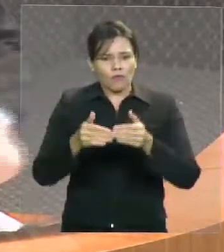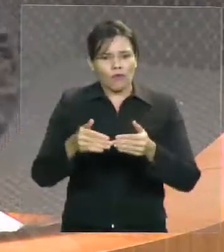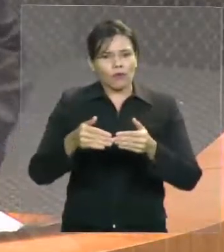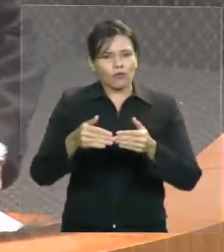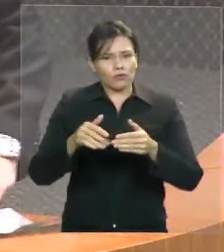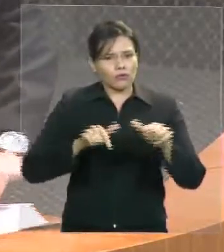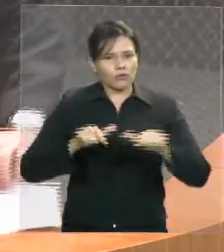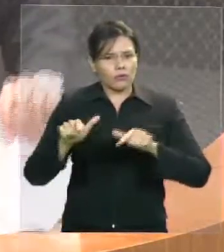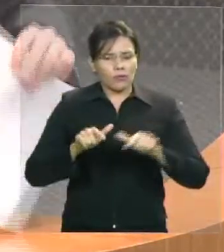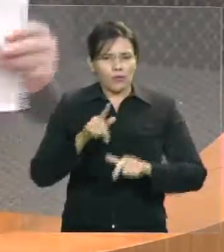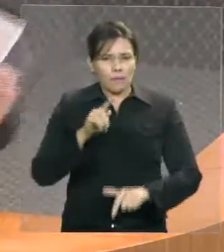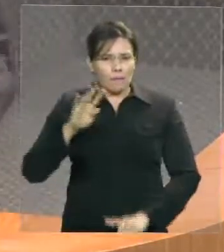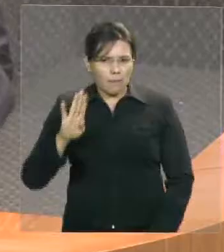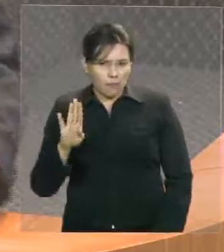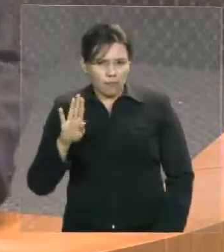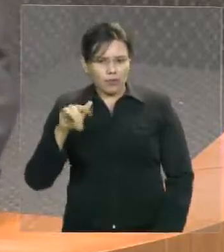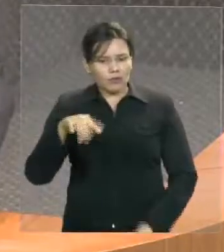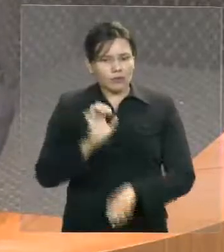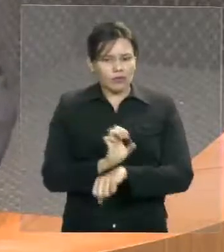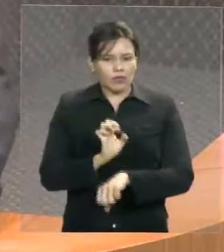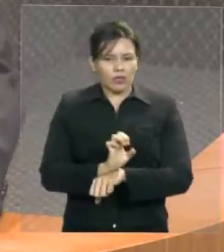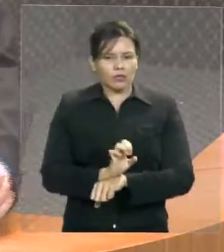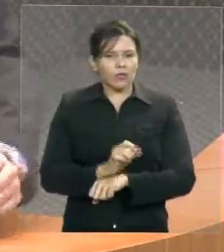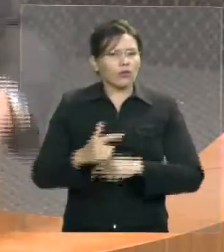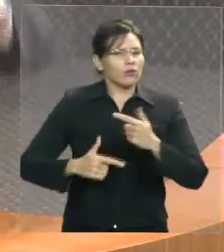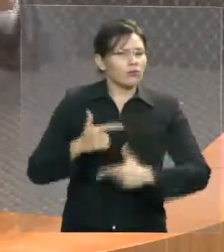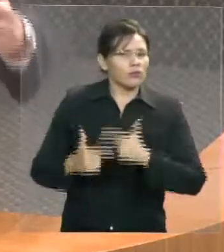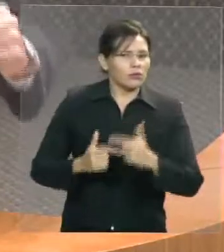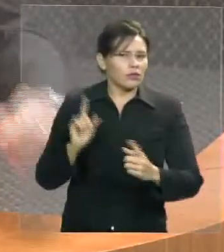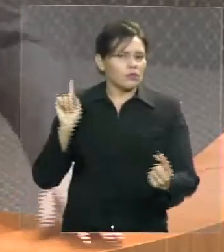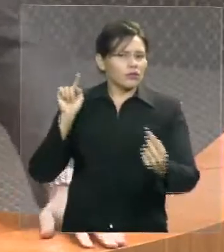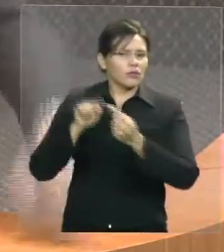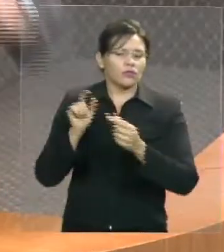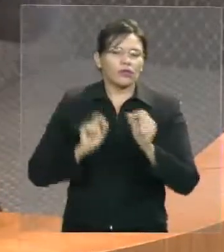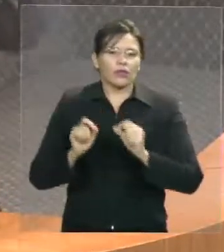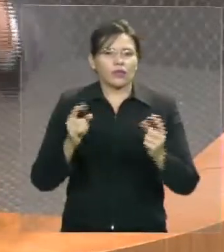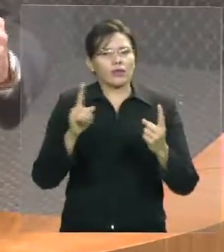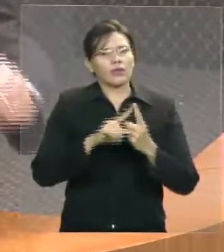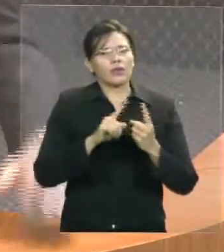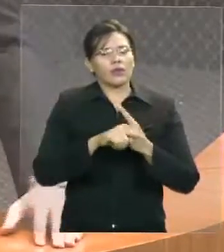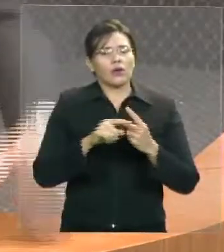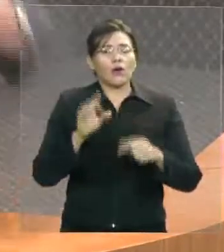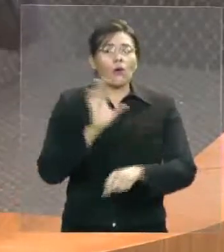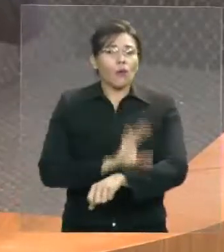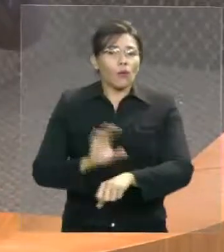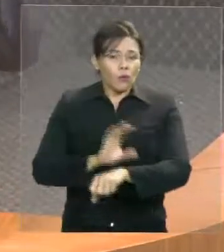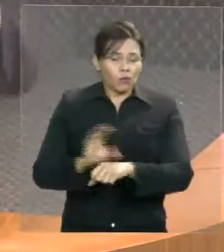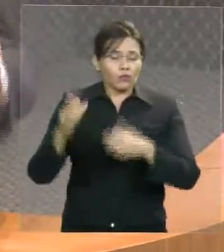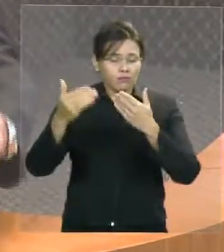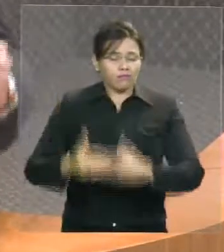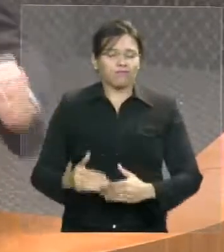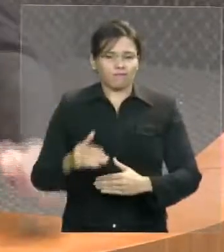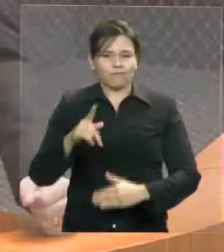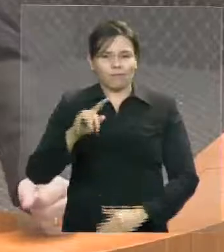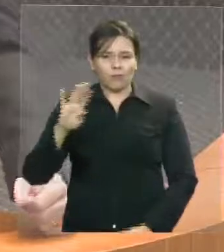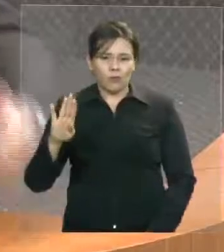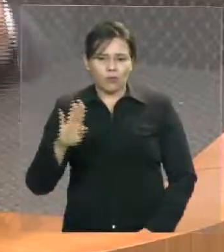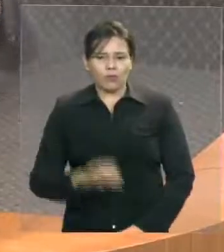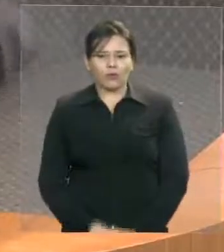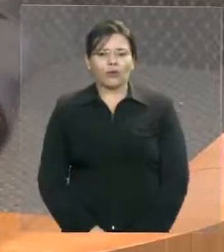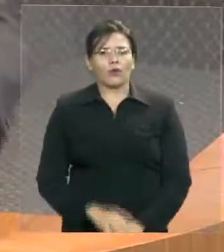estão na luta por, número um, concurso público, direito de greve, perdas inflacionárias,